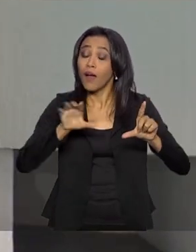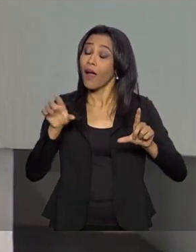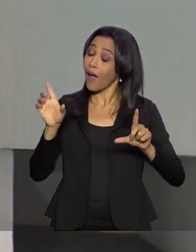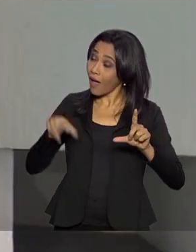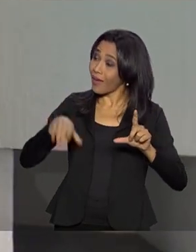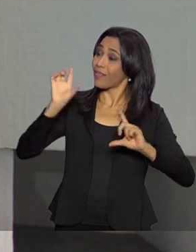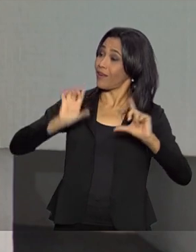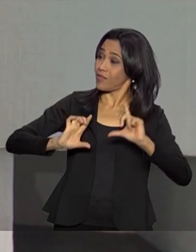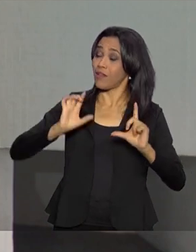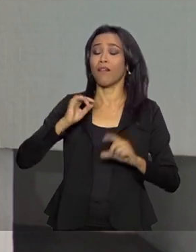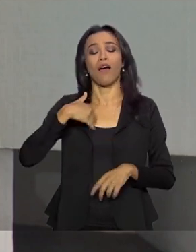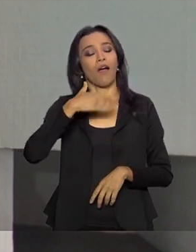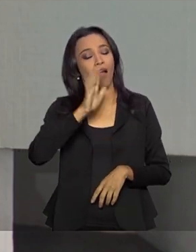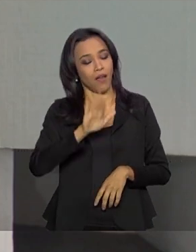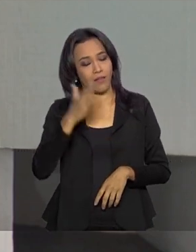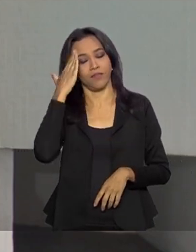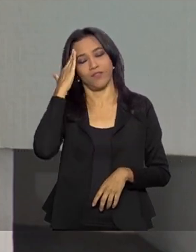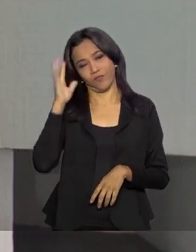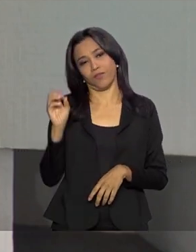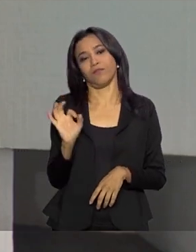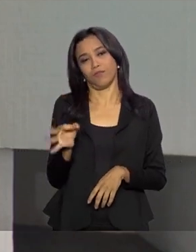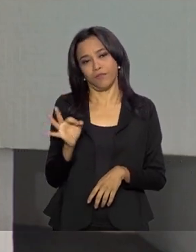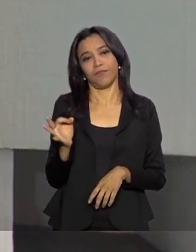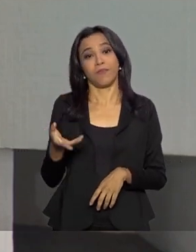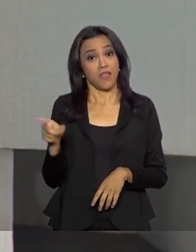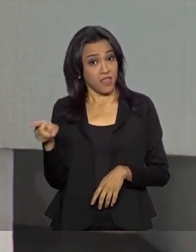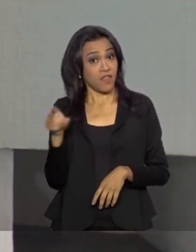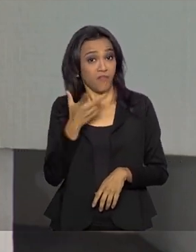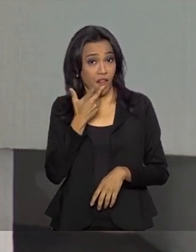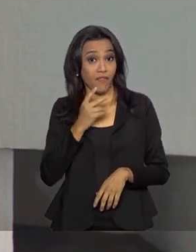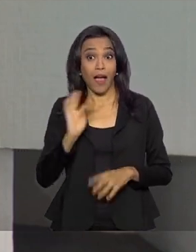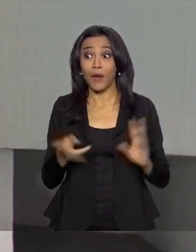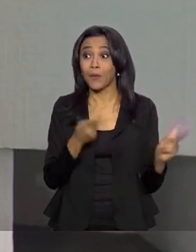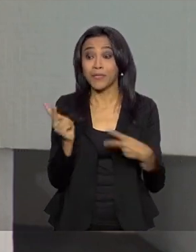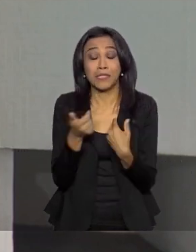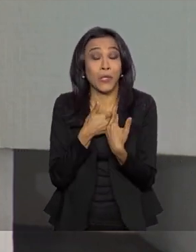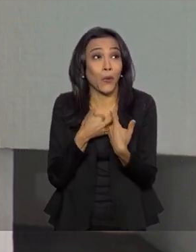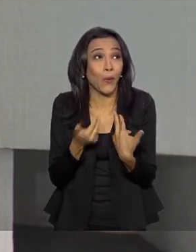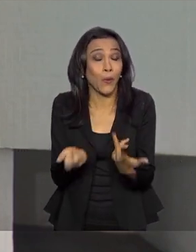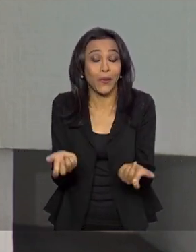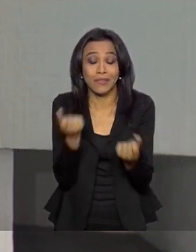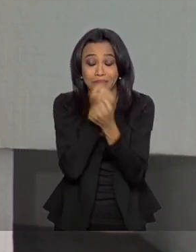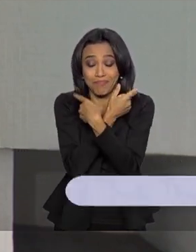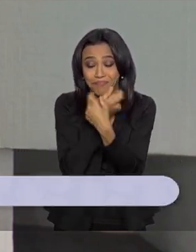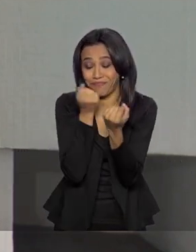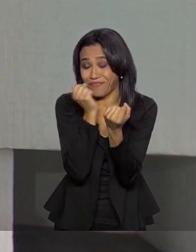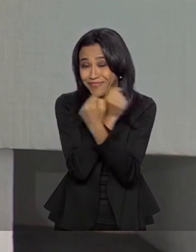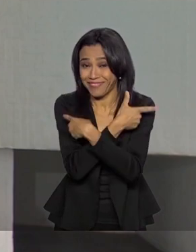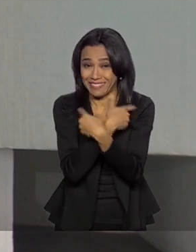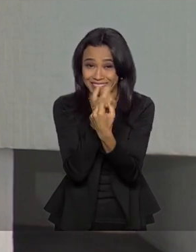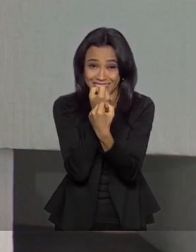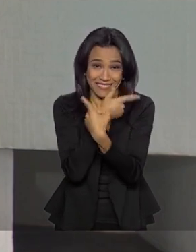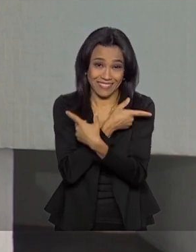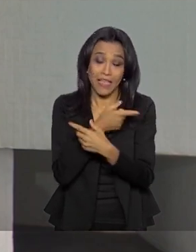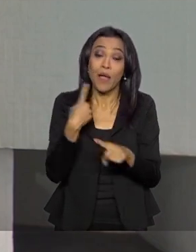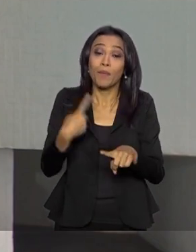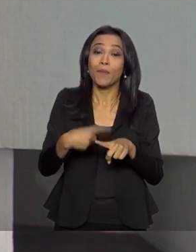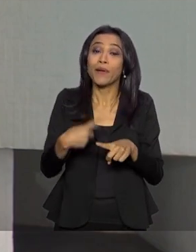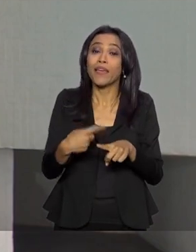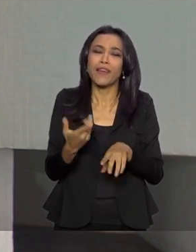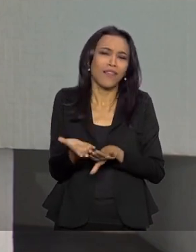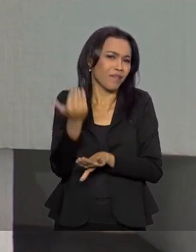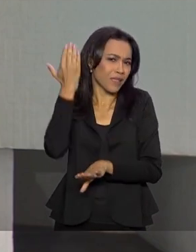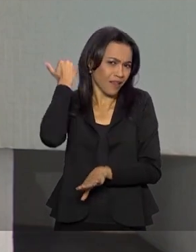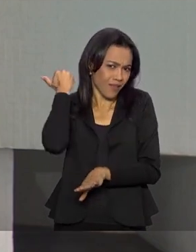televisão também. E acontecia muita coisa engraçada. Como? Porque naquele tempo, a gente